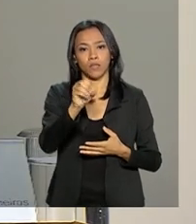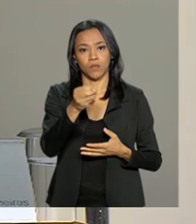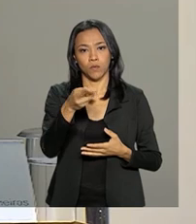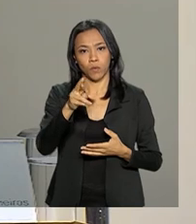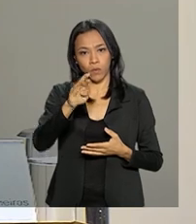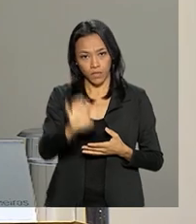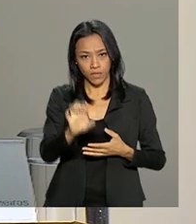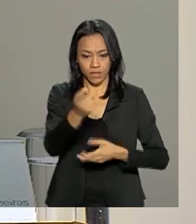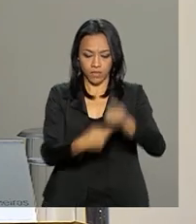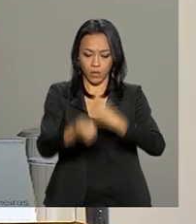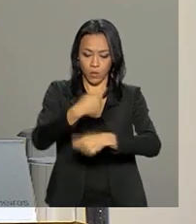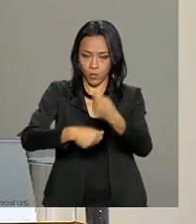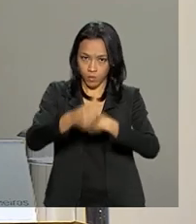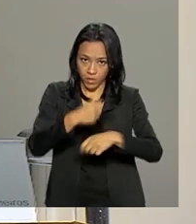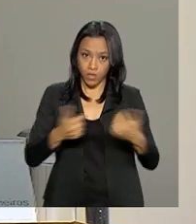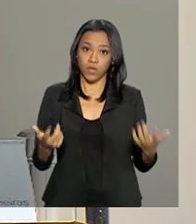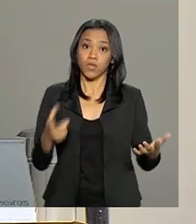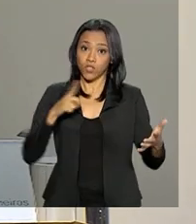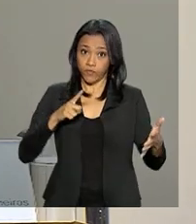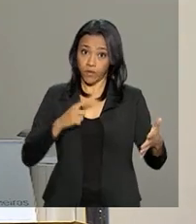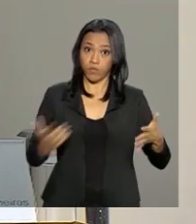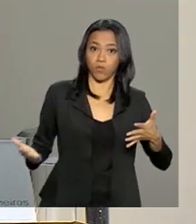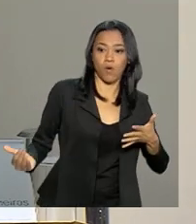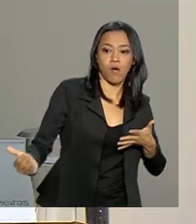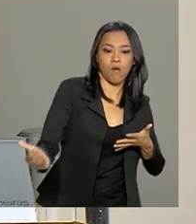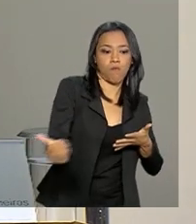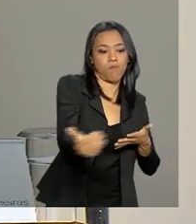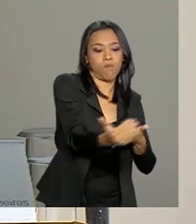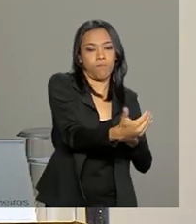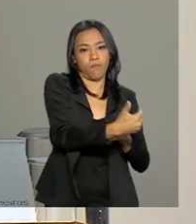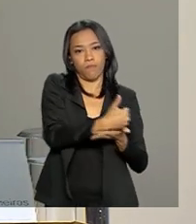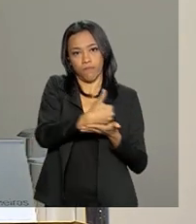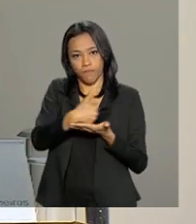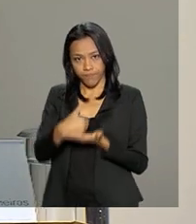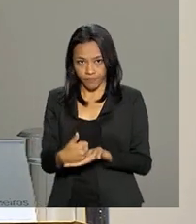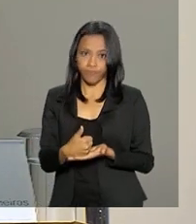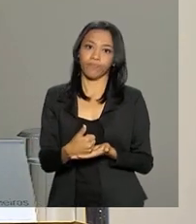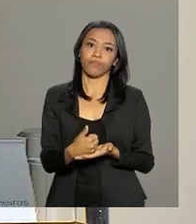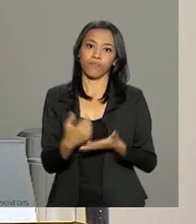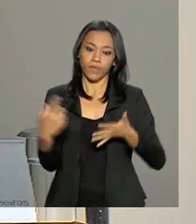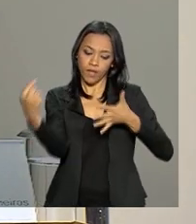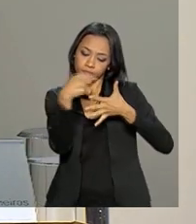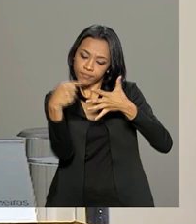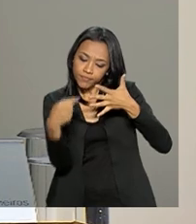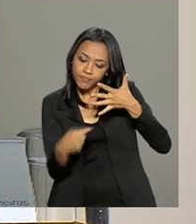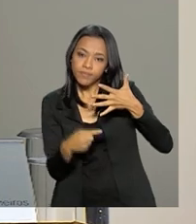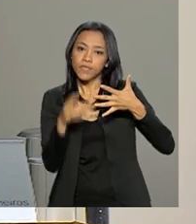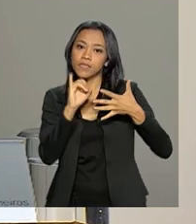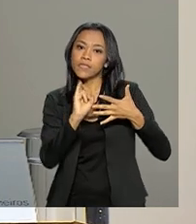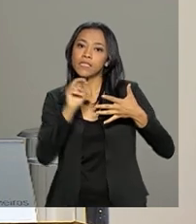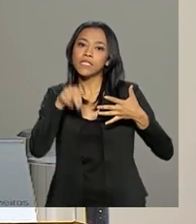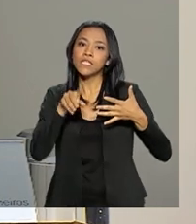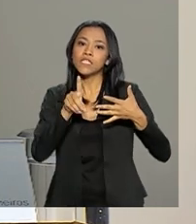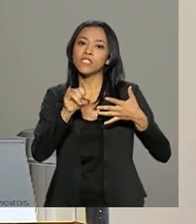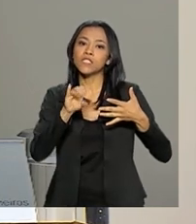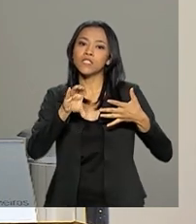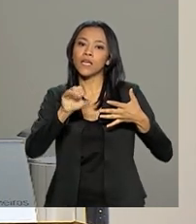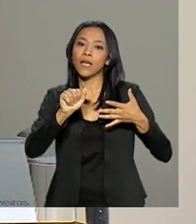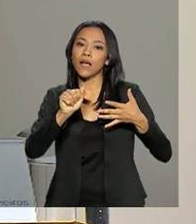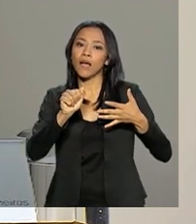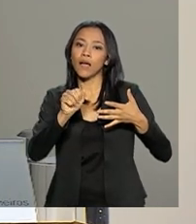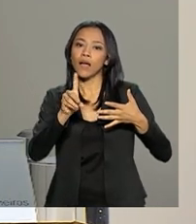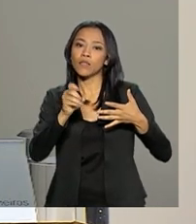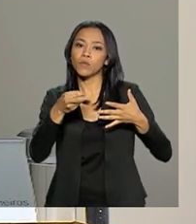uma aderência muito grande ao desempenho desses indicadores, e esses indicadores refletem o comportamento